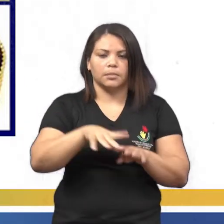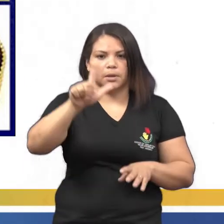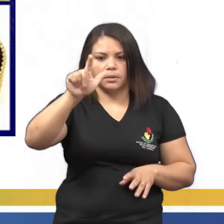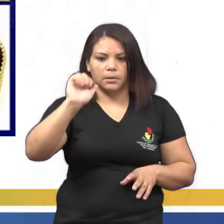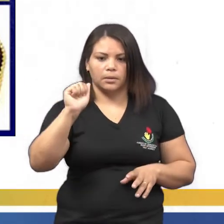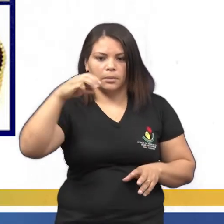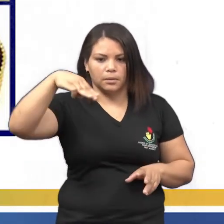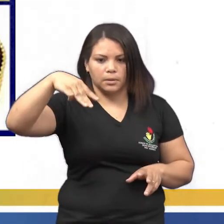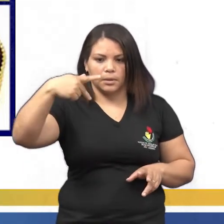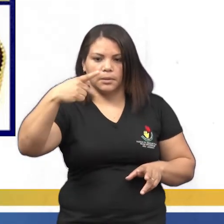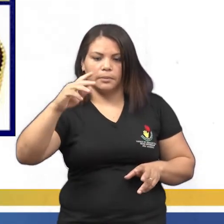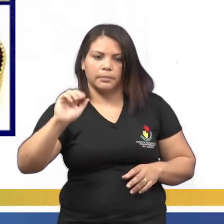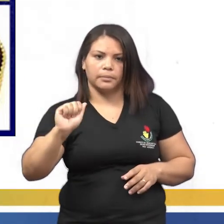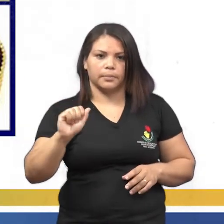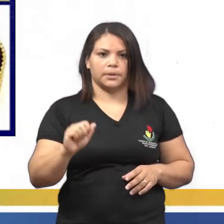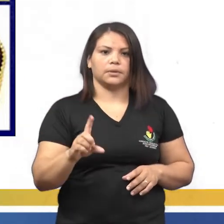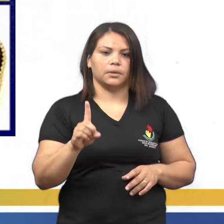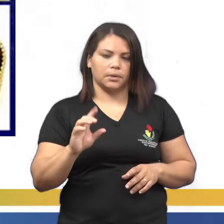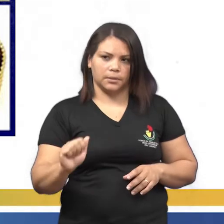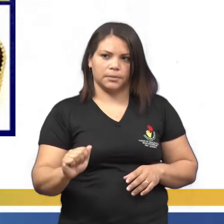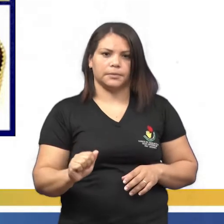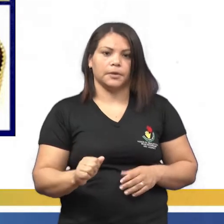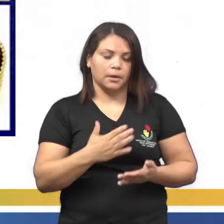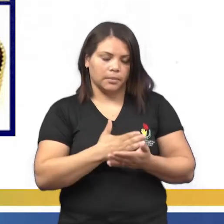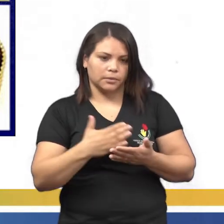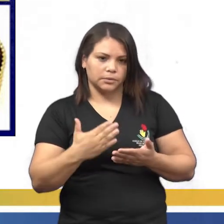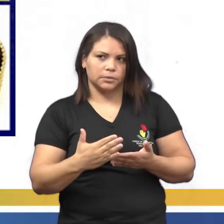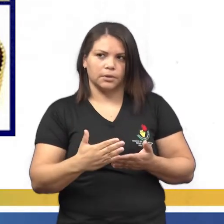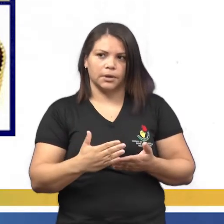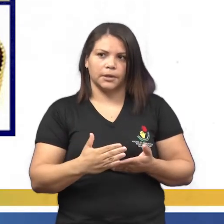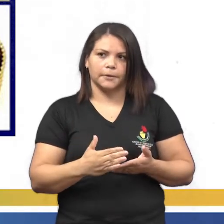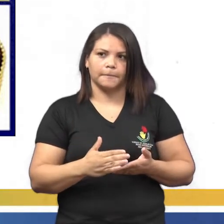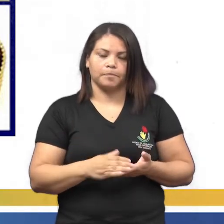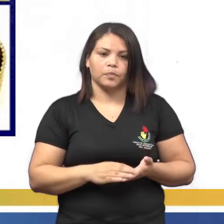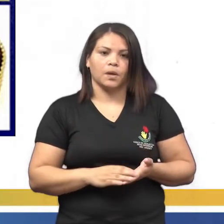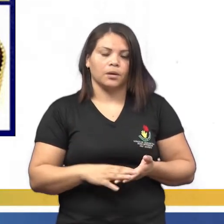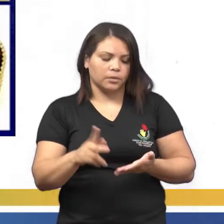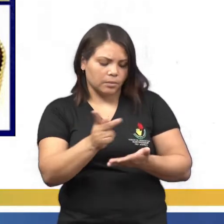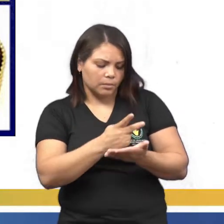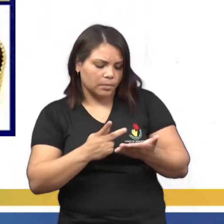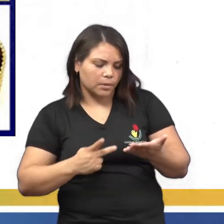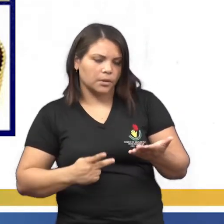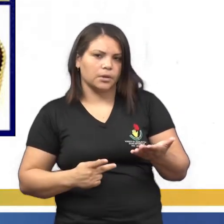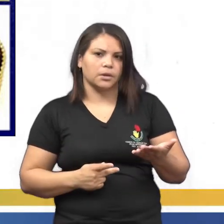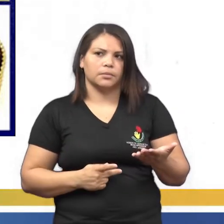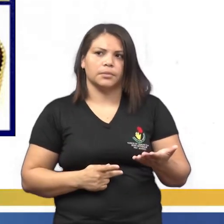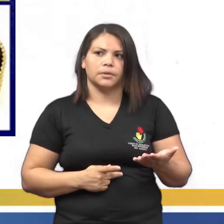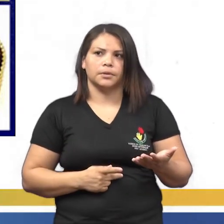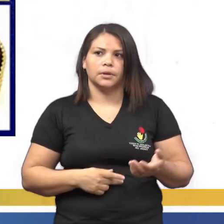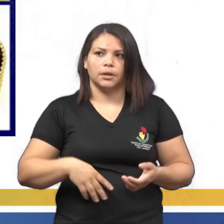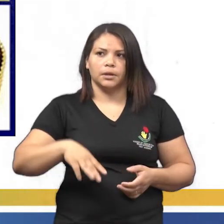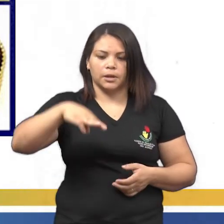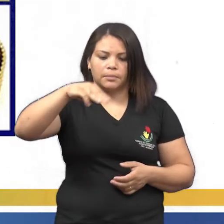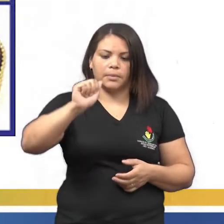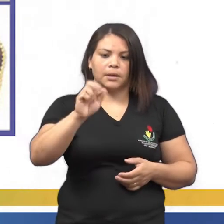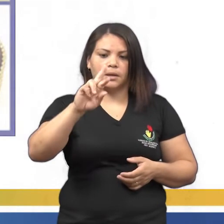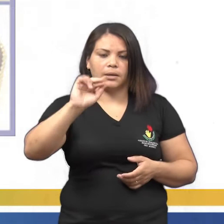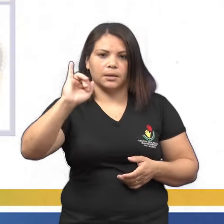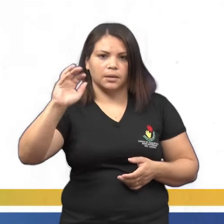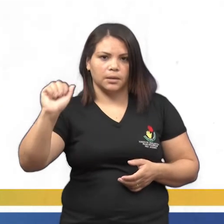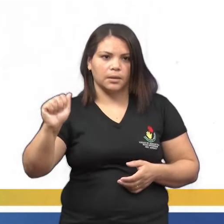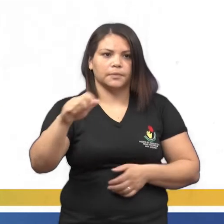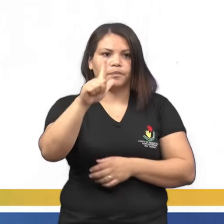há pouco, tá certo? Ó, pra continuar aqui a sequência, eu trouxe aqui um poema da Maria Luisa